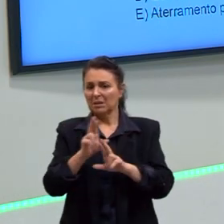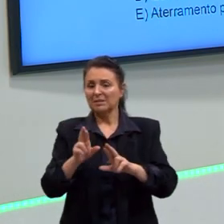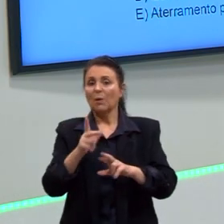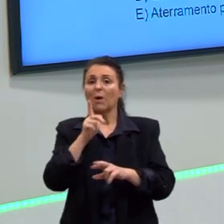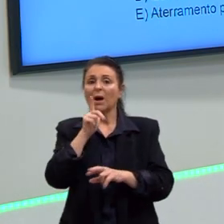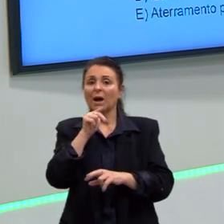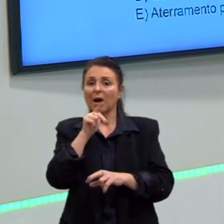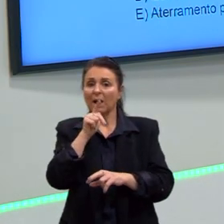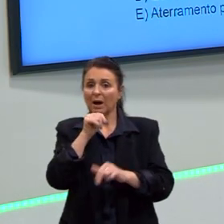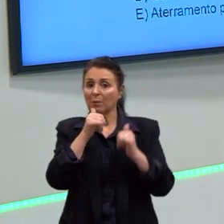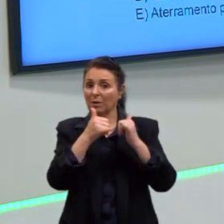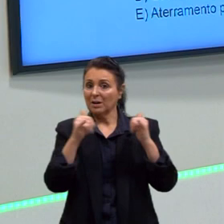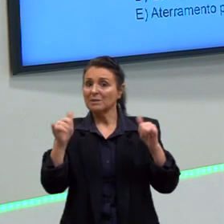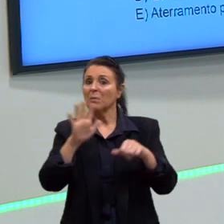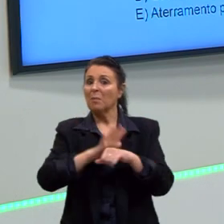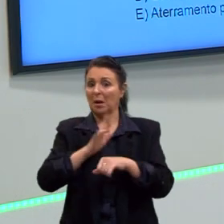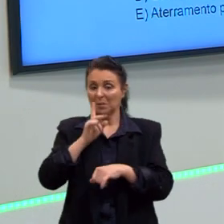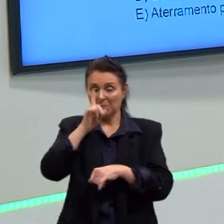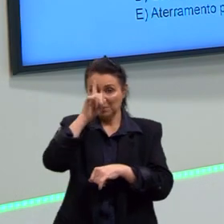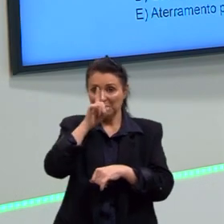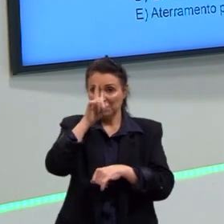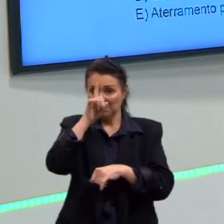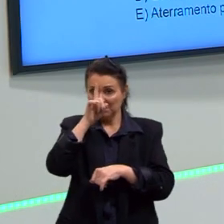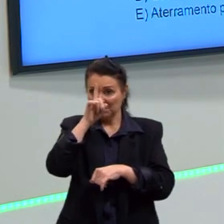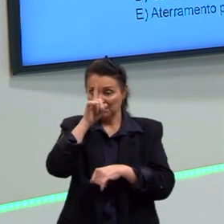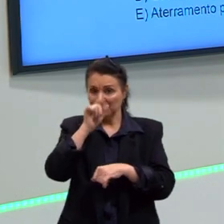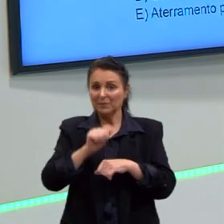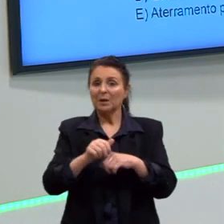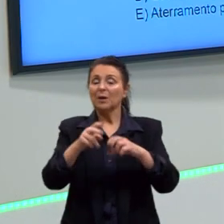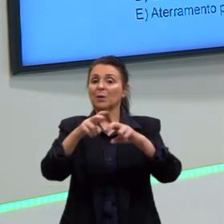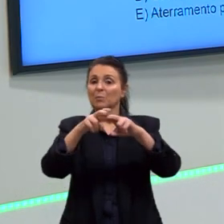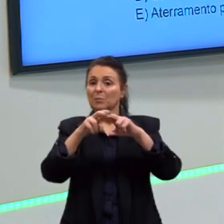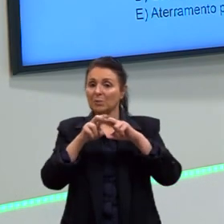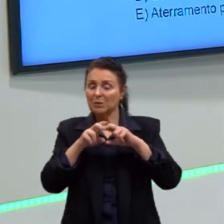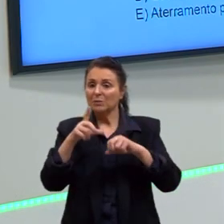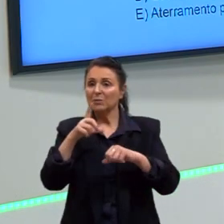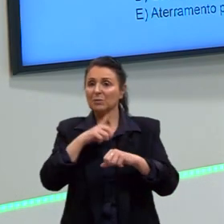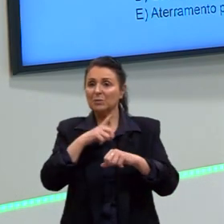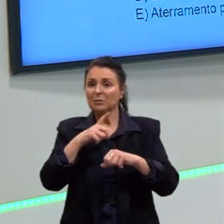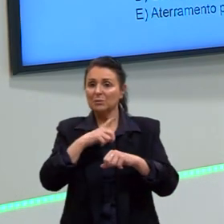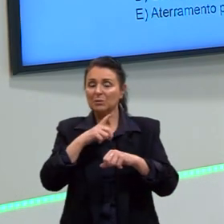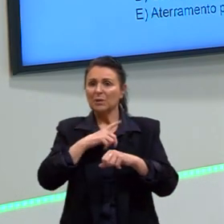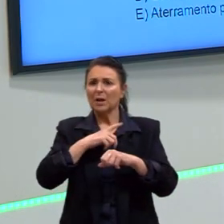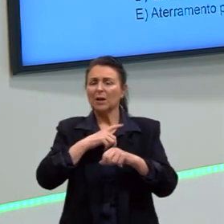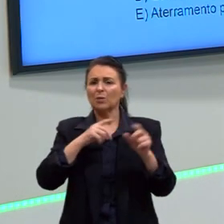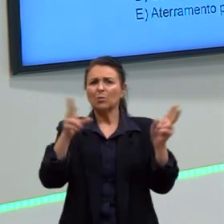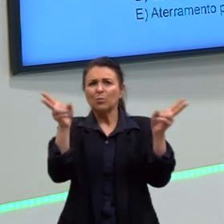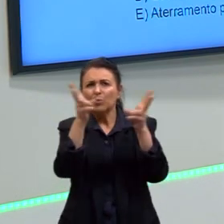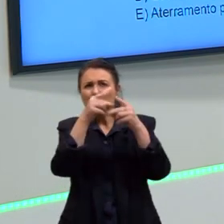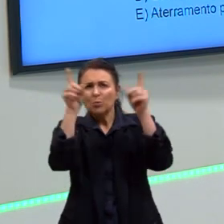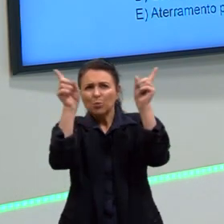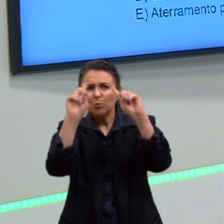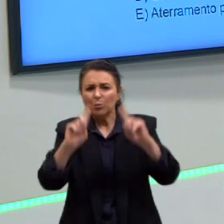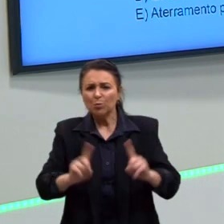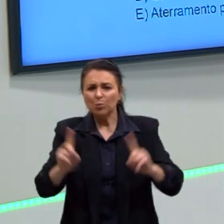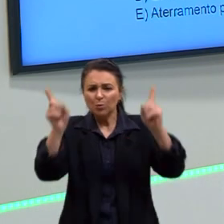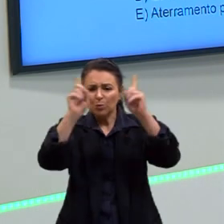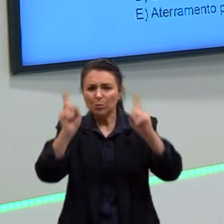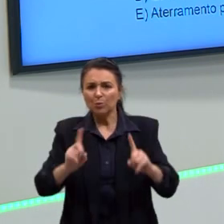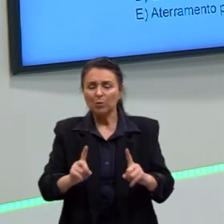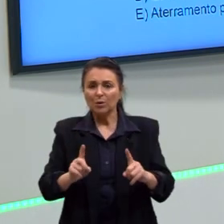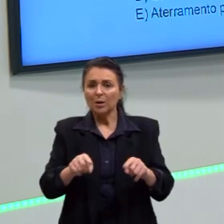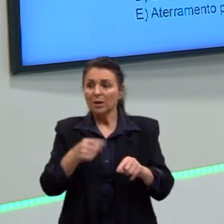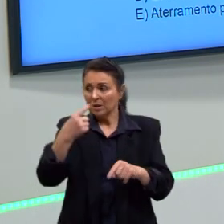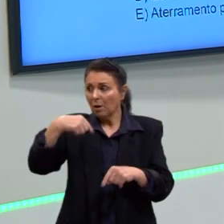água torna a eletricidade mais perigosa. Então, é por isso que, quando tem uma tempestade com raios, também é importante você não